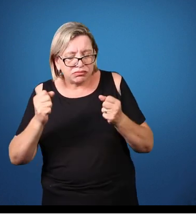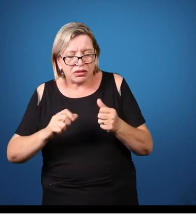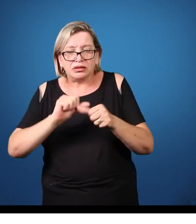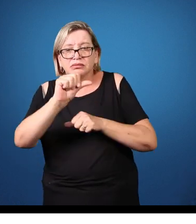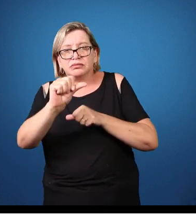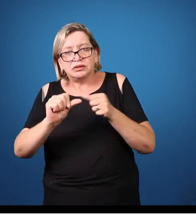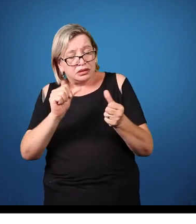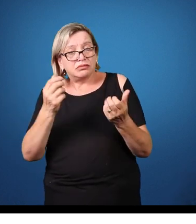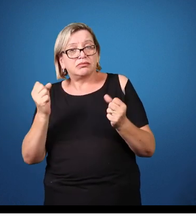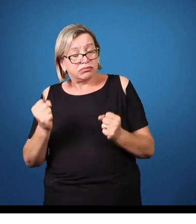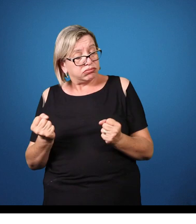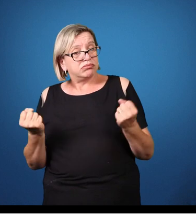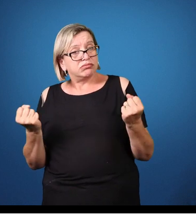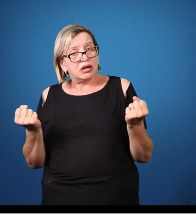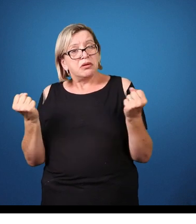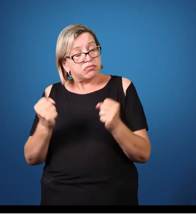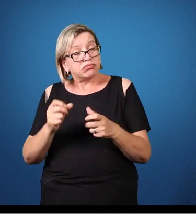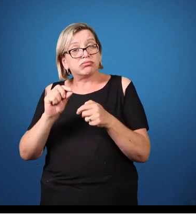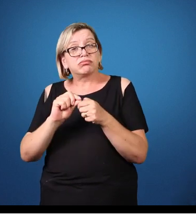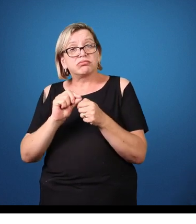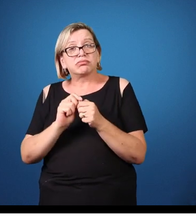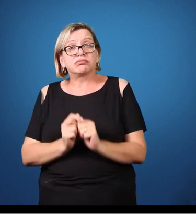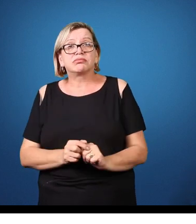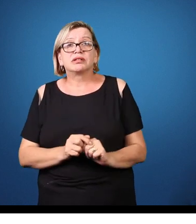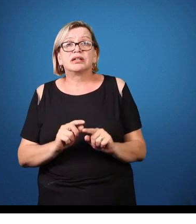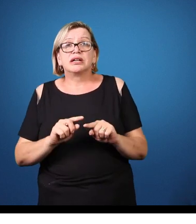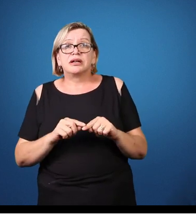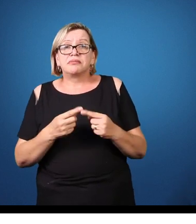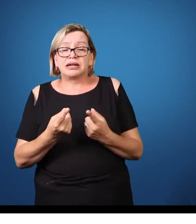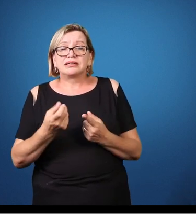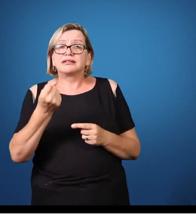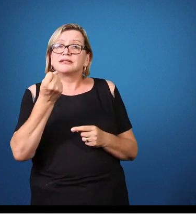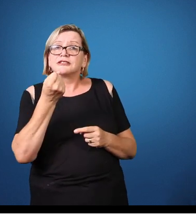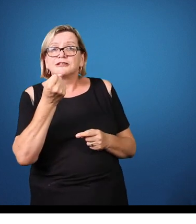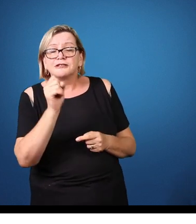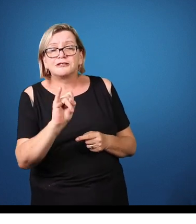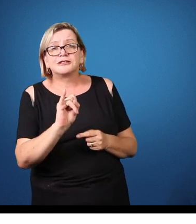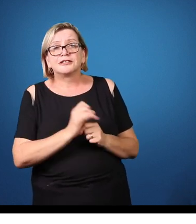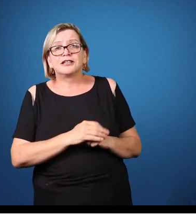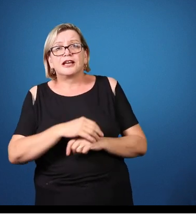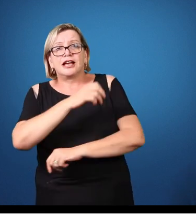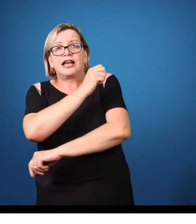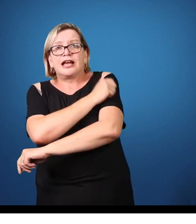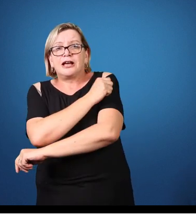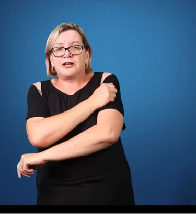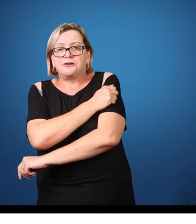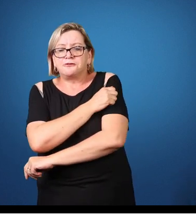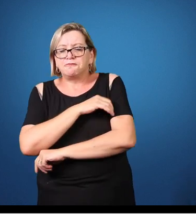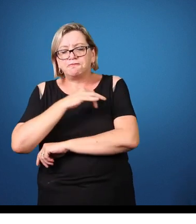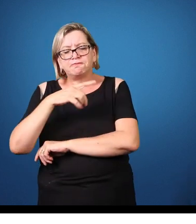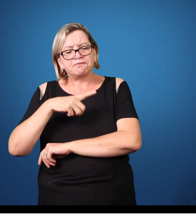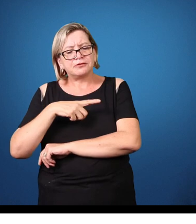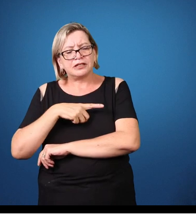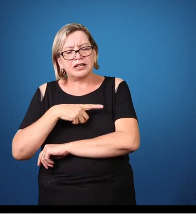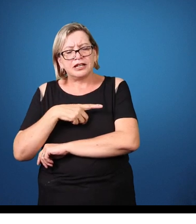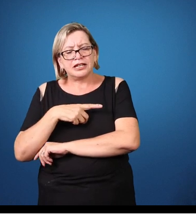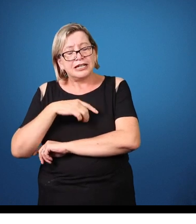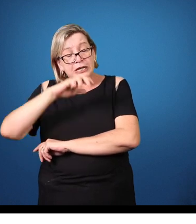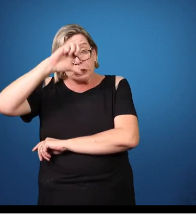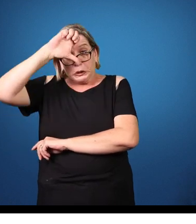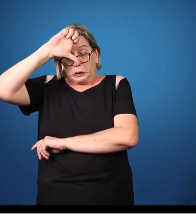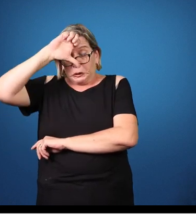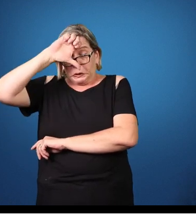o estudante apresenta, por exemplo, uma depressão grave, em que ele não consegue mais circular, não consegue mais